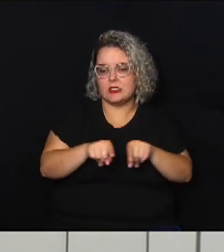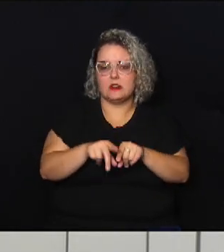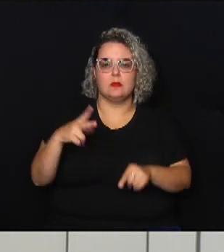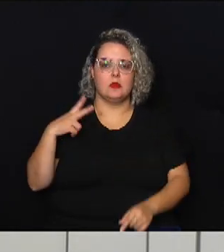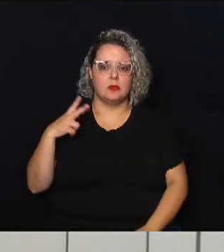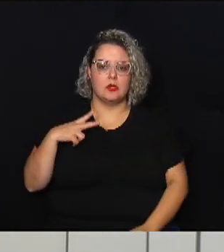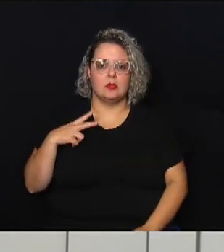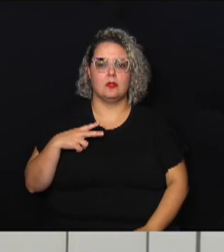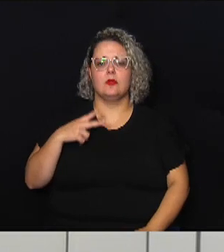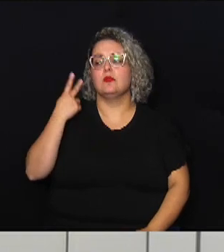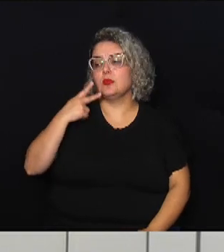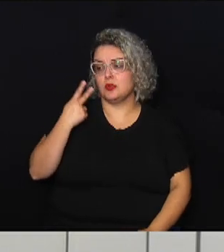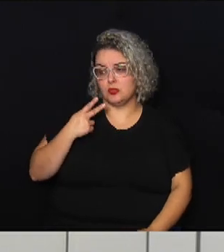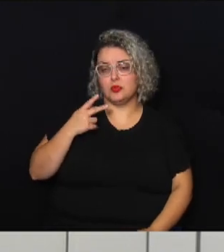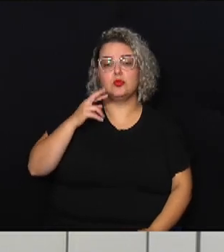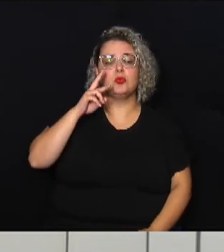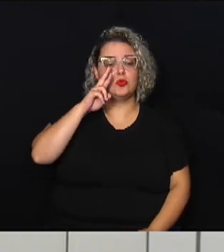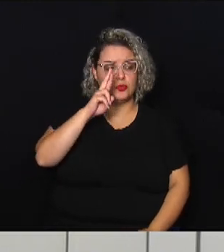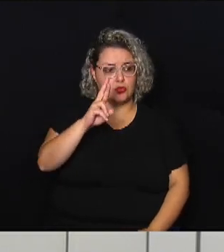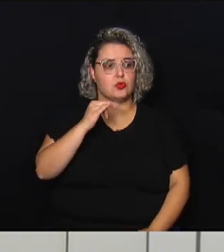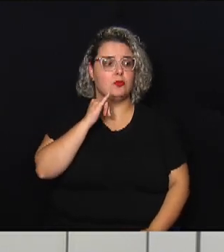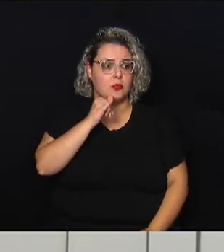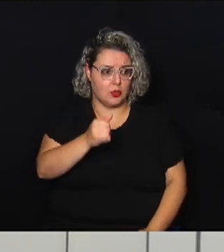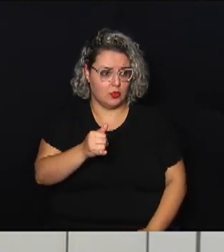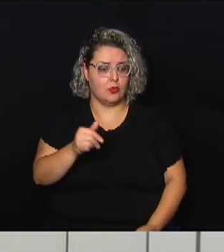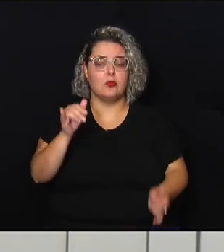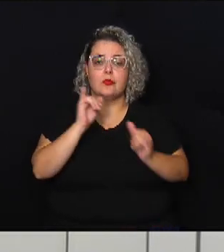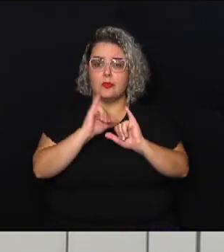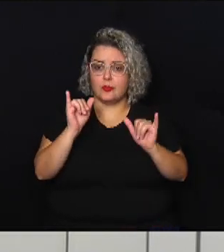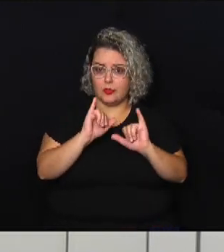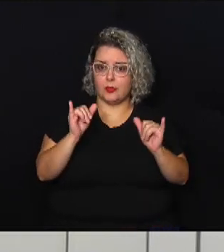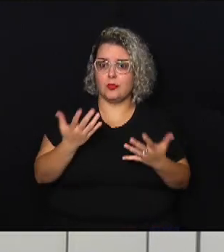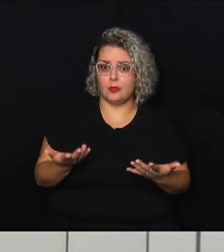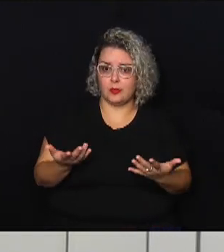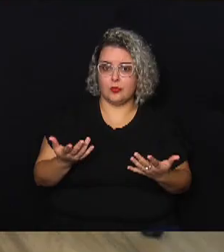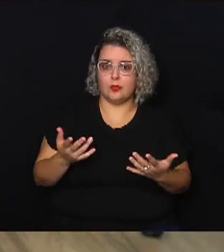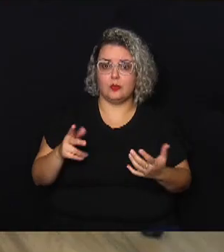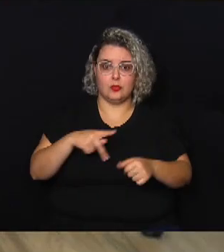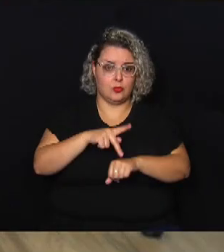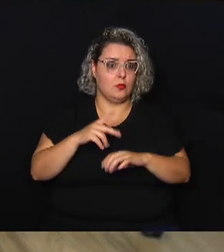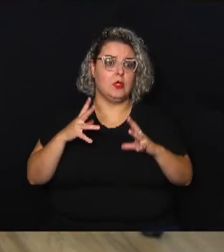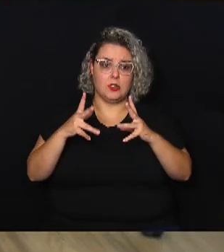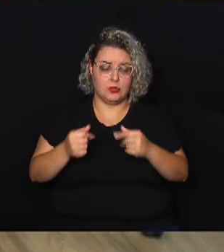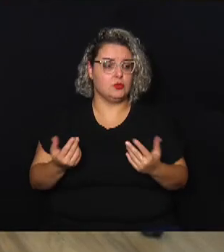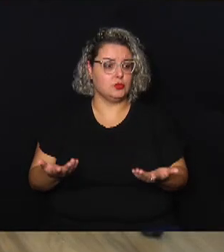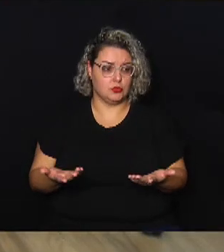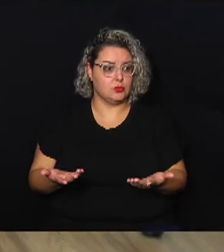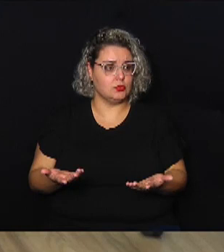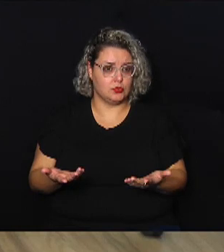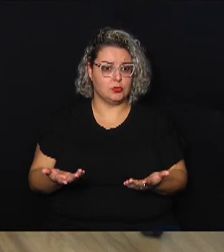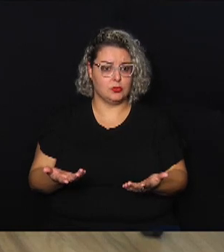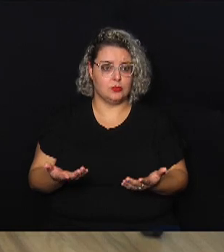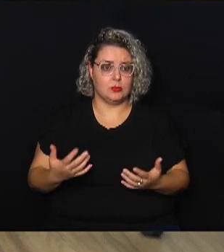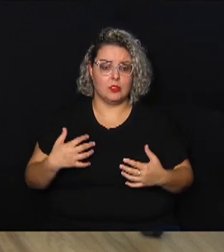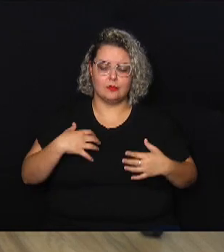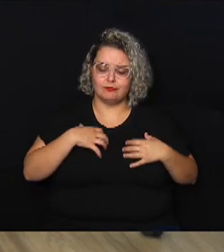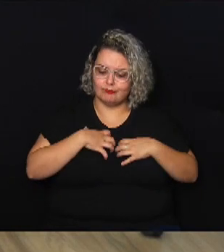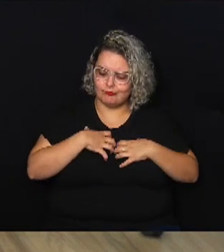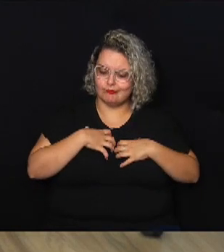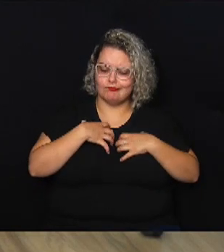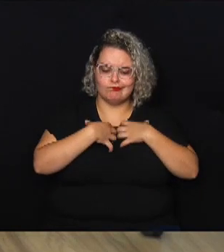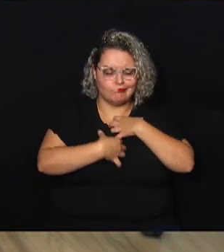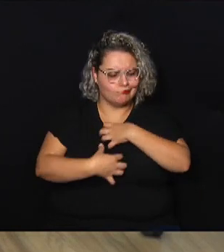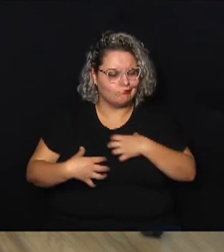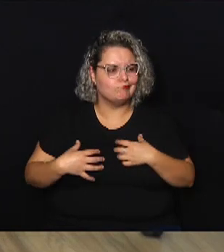que na sua fala a senhora inclusive mencionou o que foi noticiado no país todo inclusive até com muita comoção por parte dos